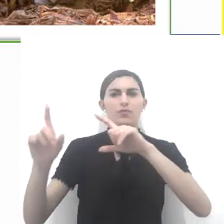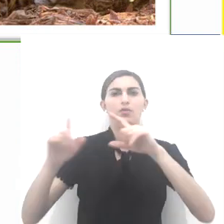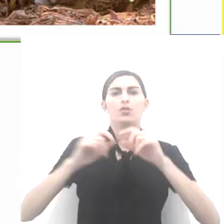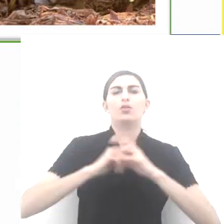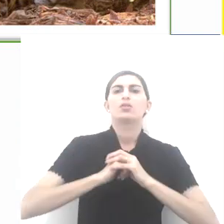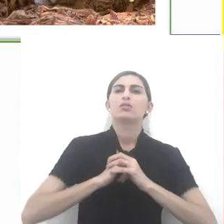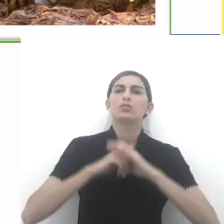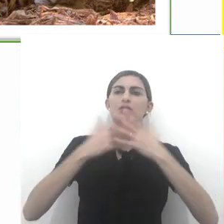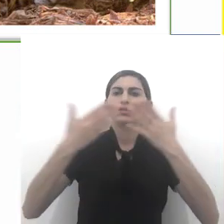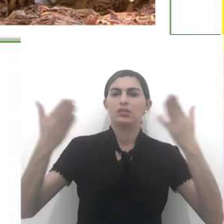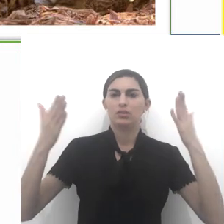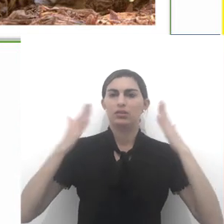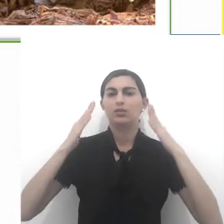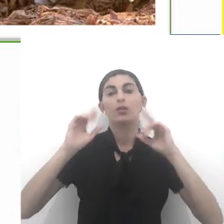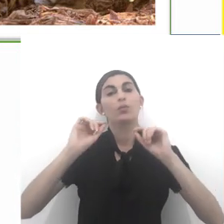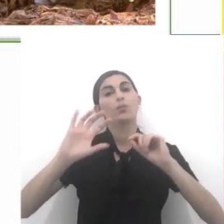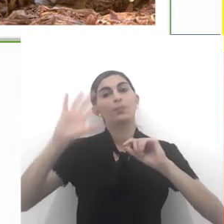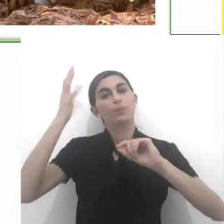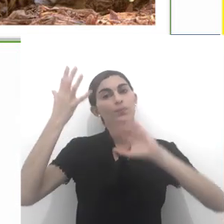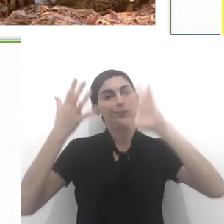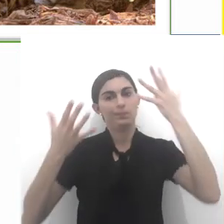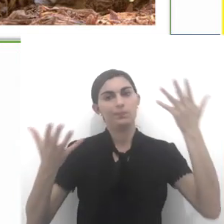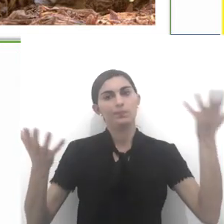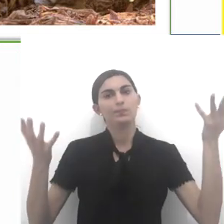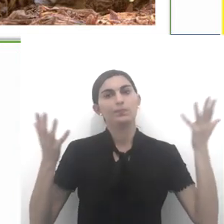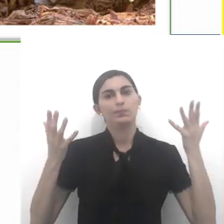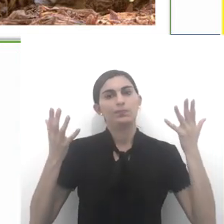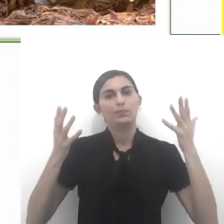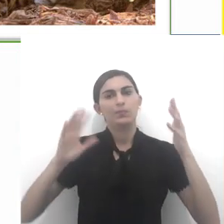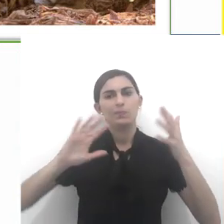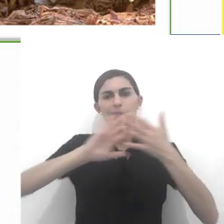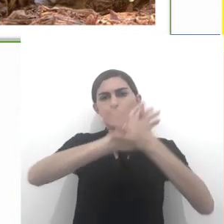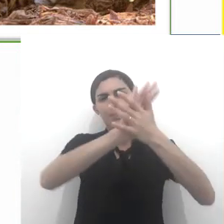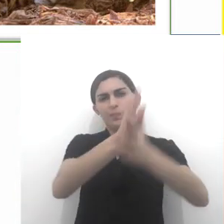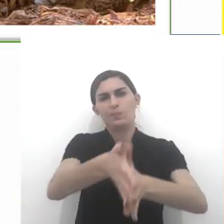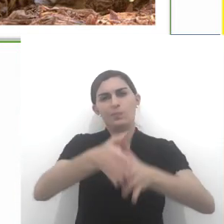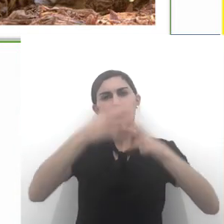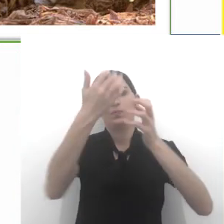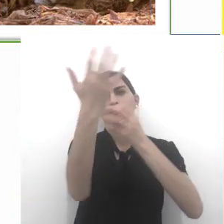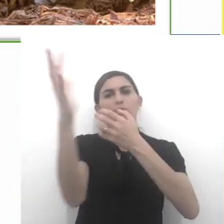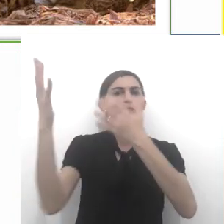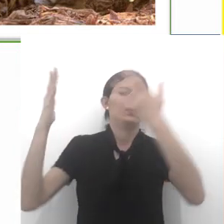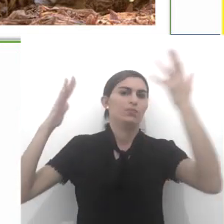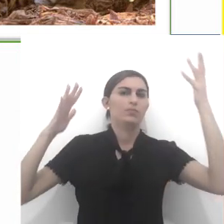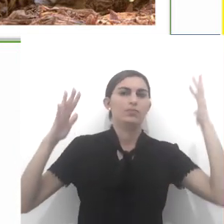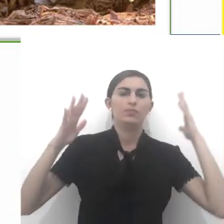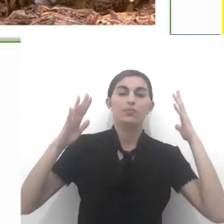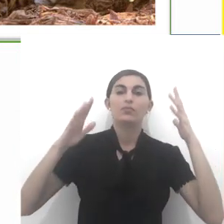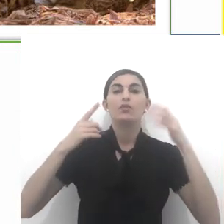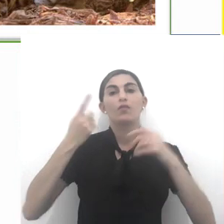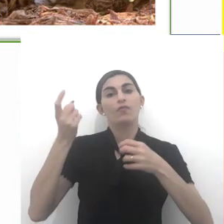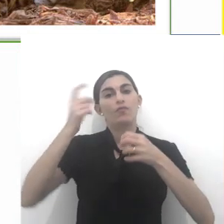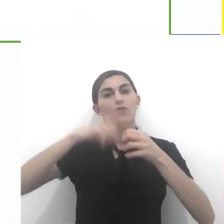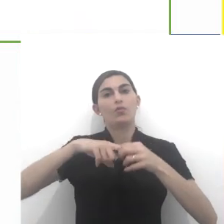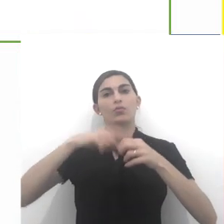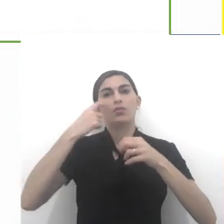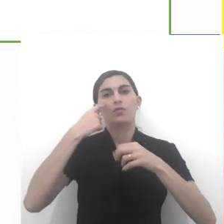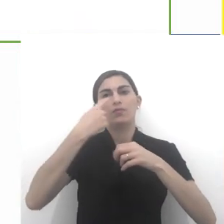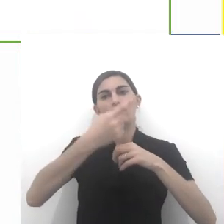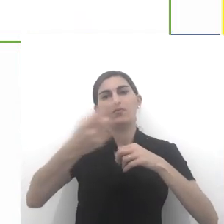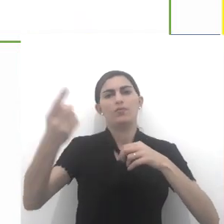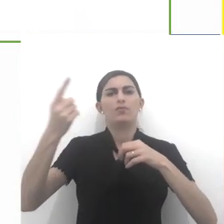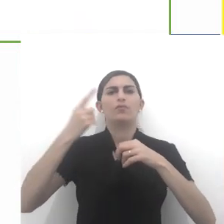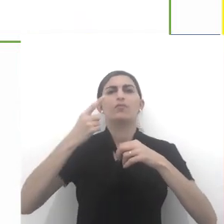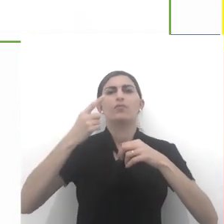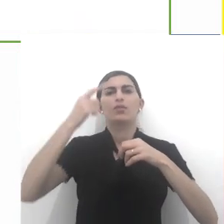três fotografias, desta questão, certo? Dessa agressão ao meio ambiente. Voltando, nós